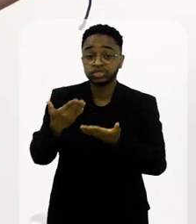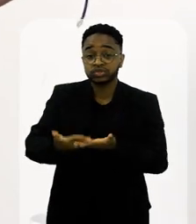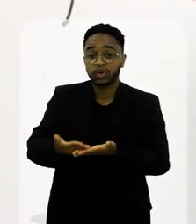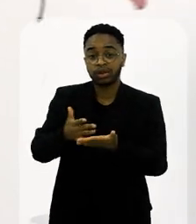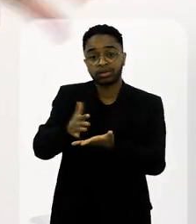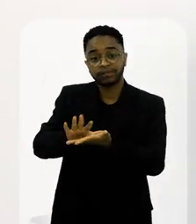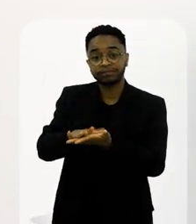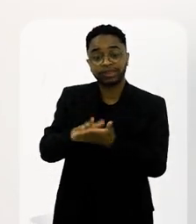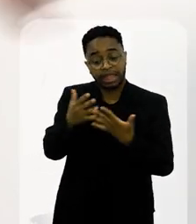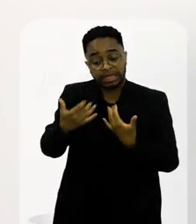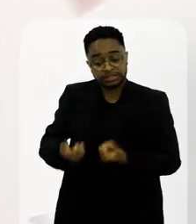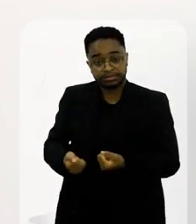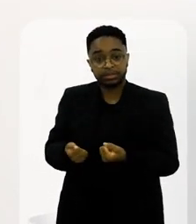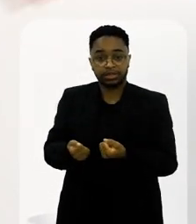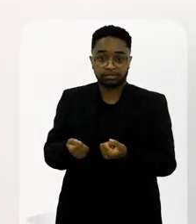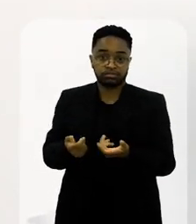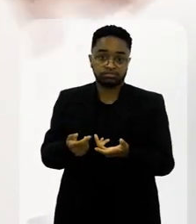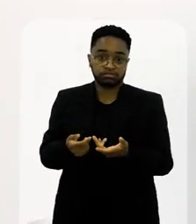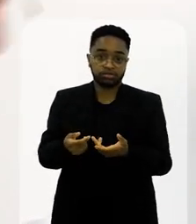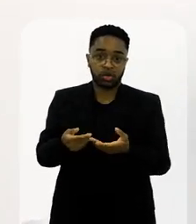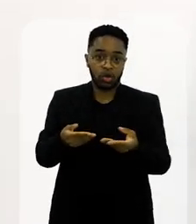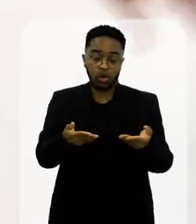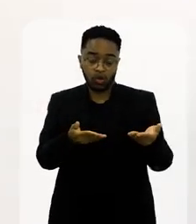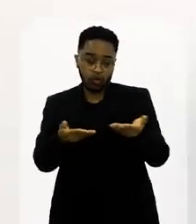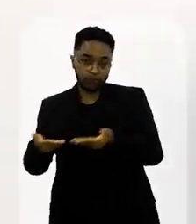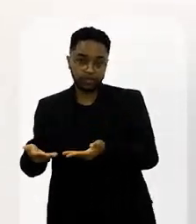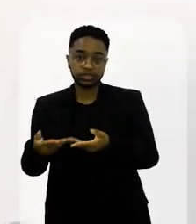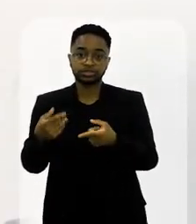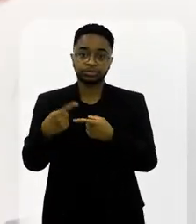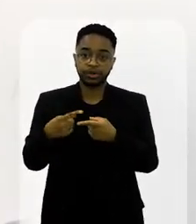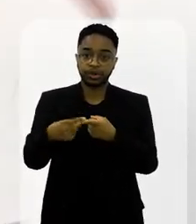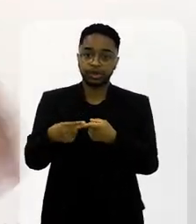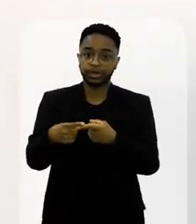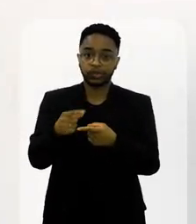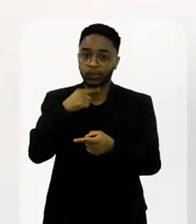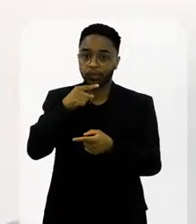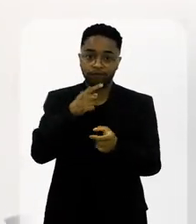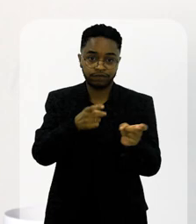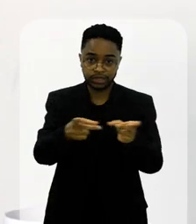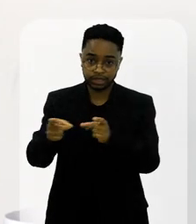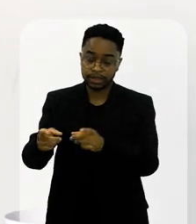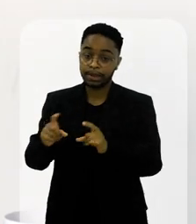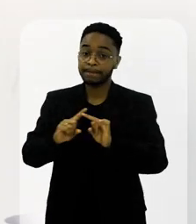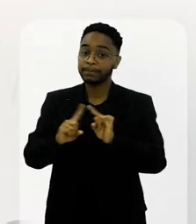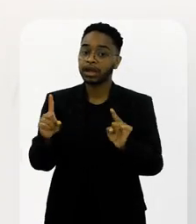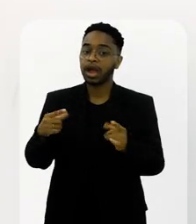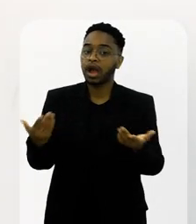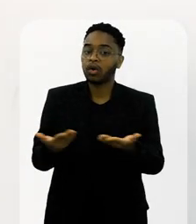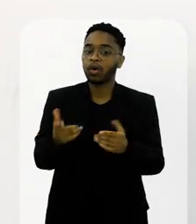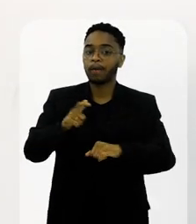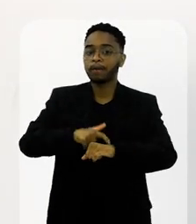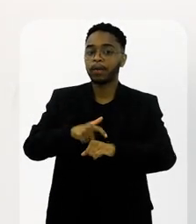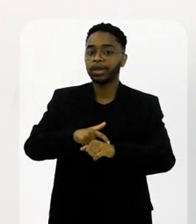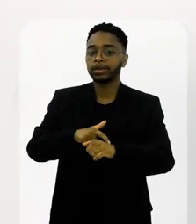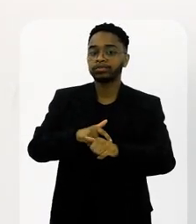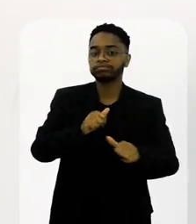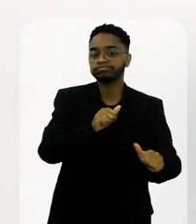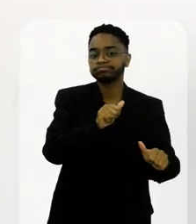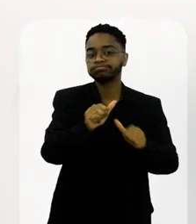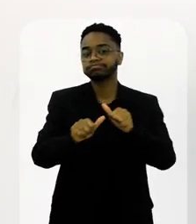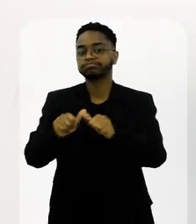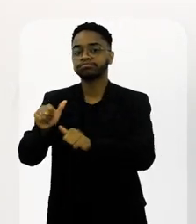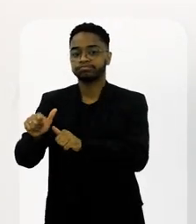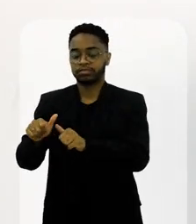recebendo os camarotes porque eles acabam sendo divididos. Os camarotes que não vendiam iam para as escolas de samba. Eu acho que a gente está num momento de